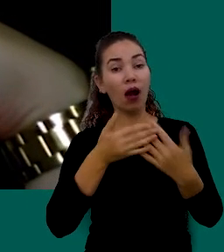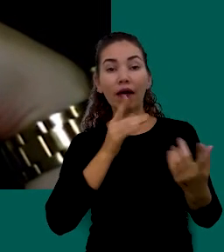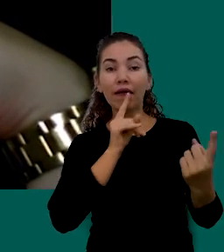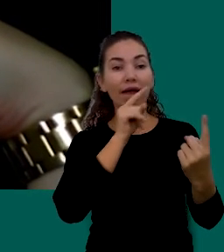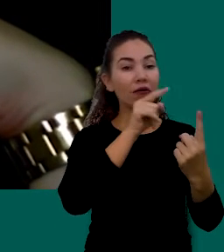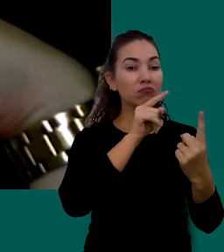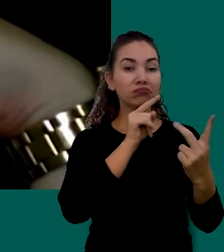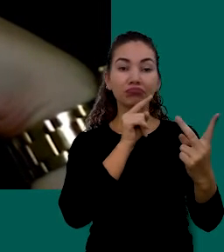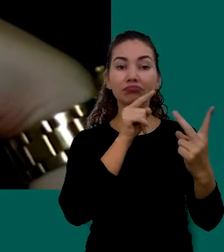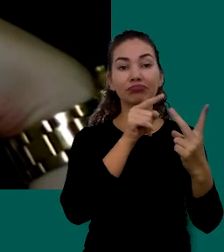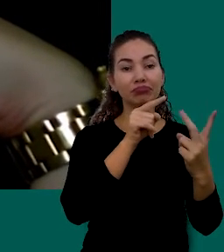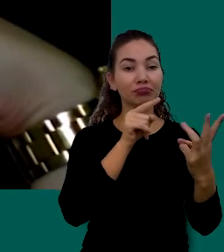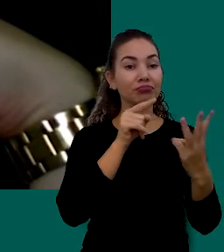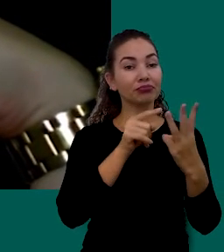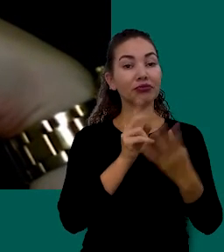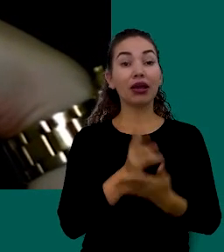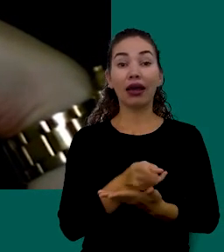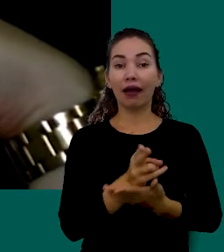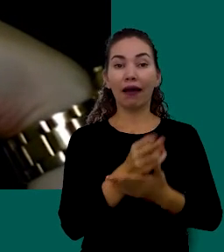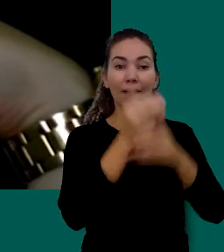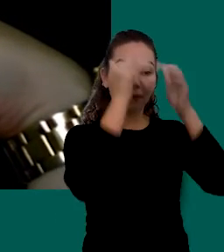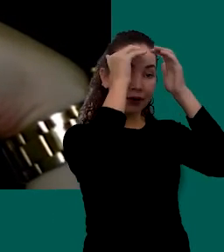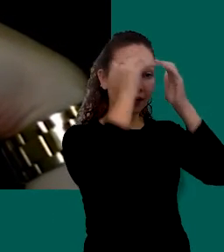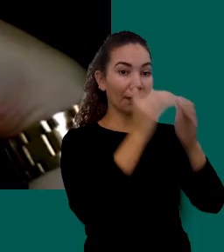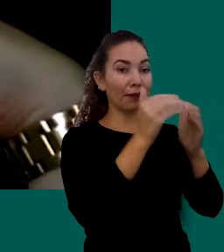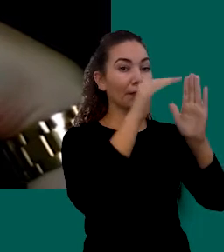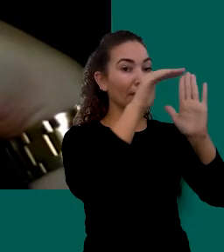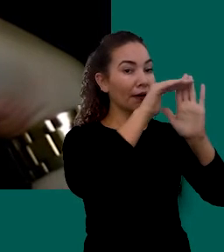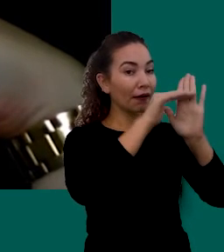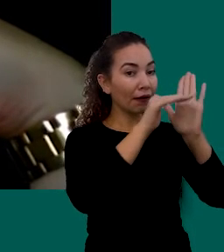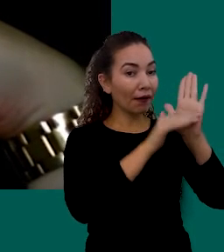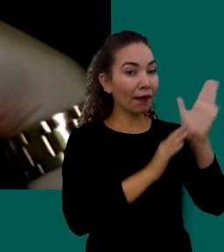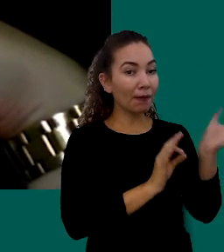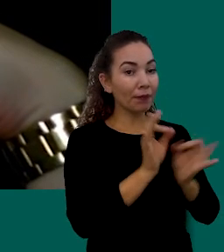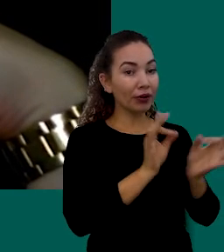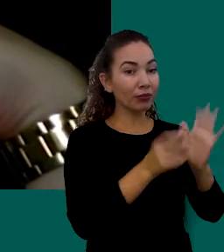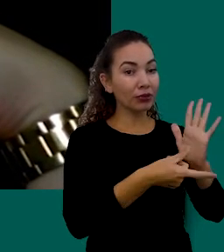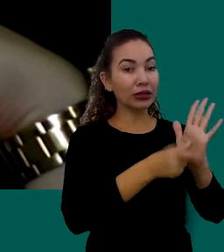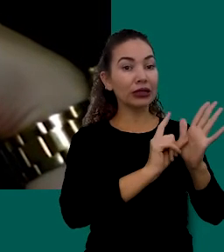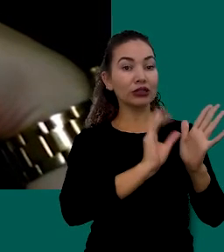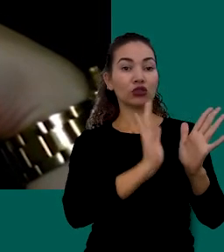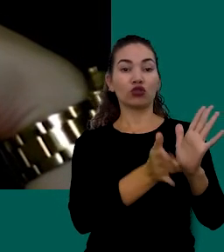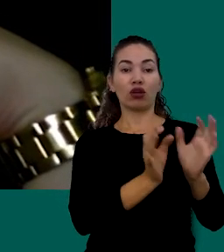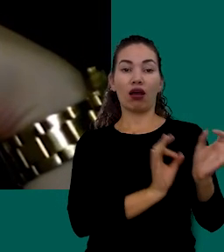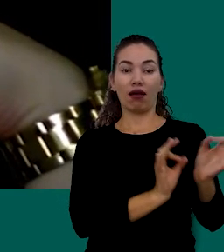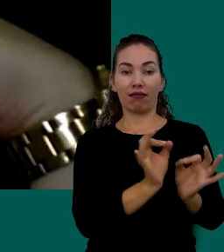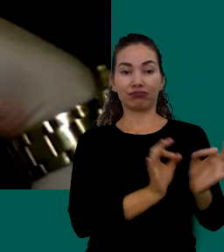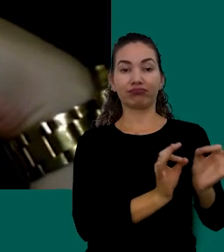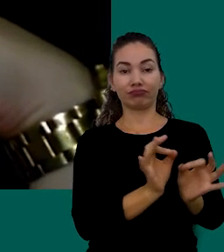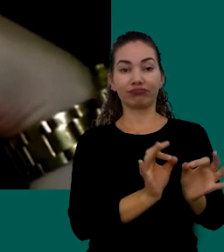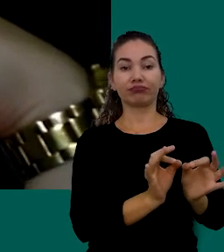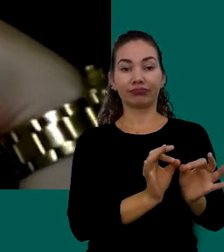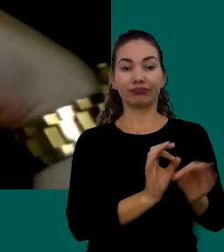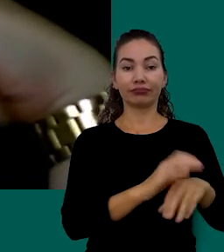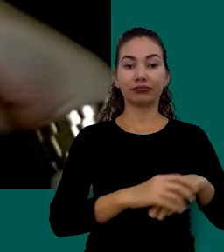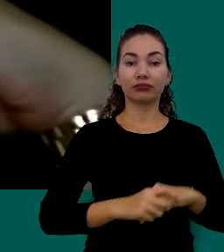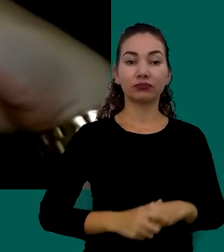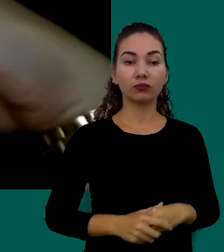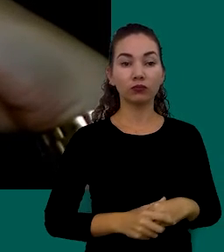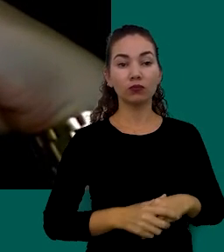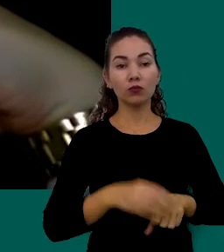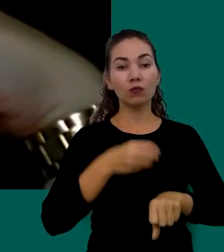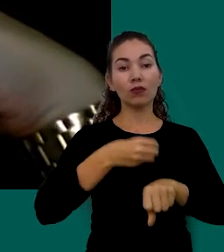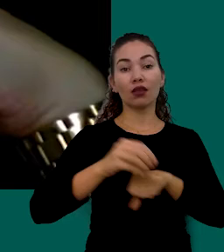Obedecendo Ao Planejamento Que Foi Previamente Definido Dica